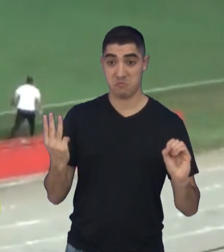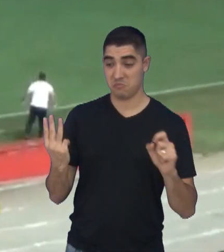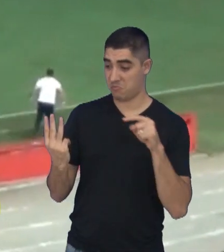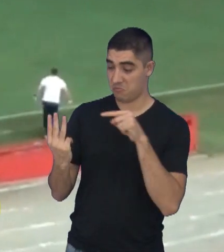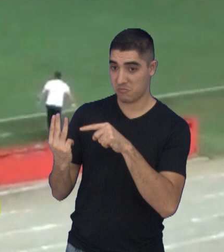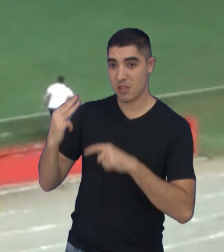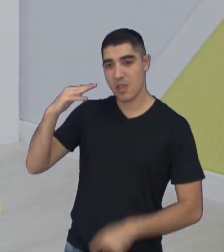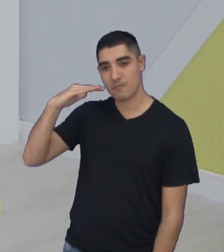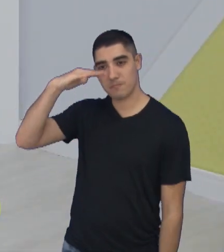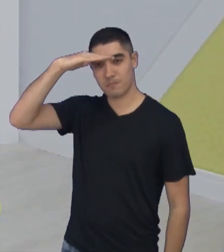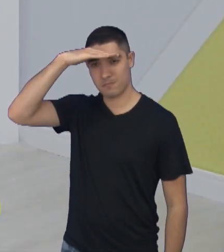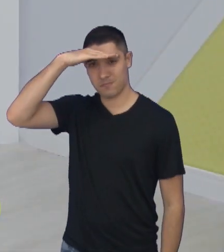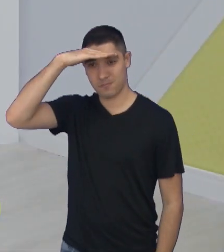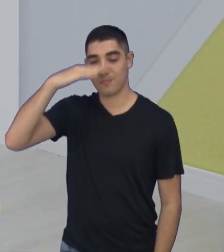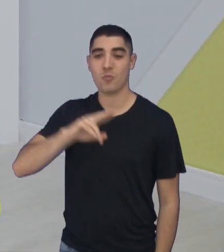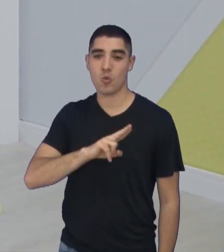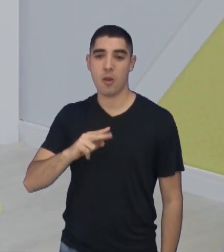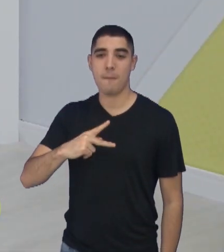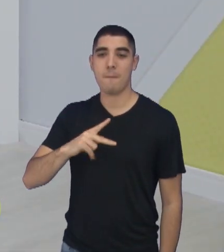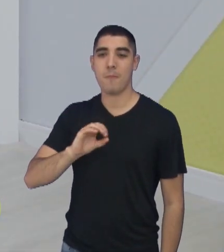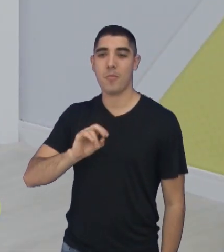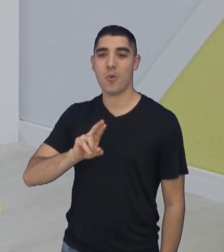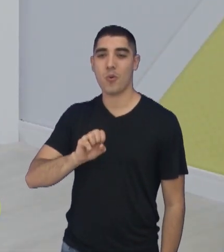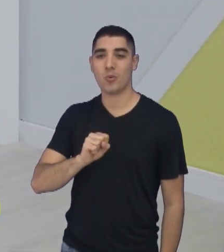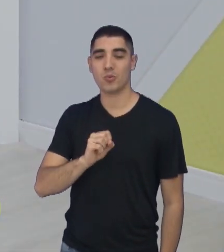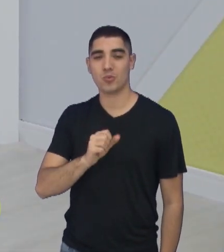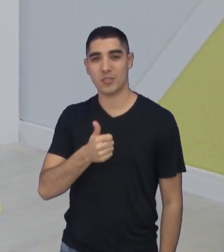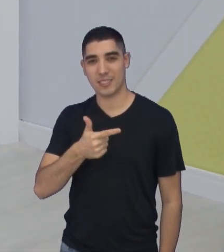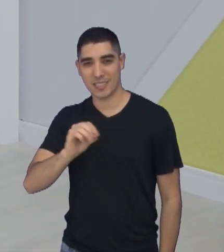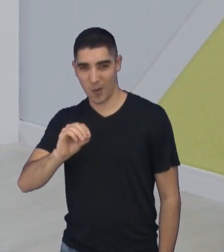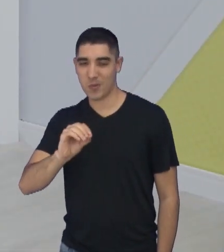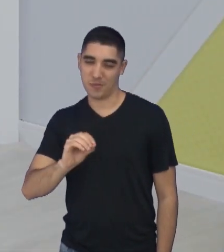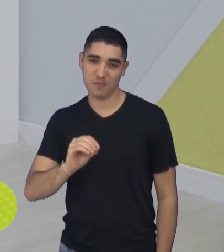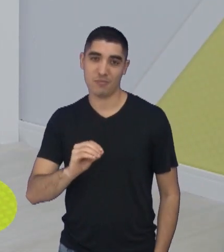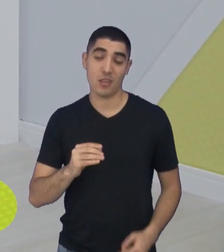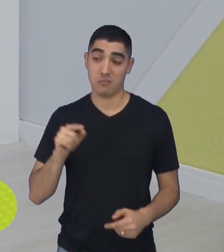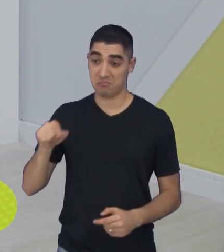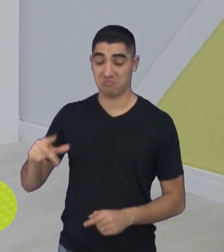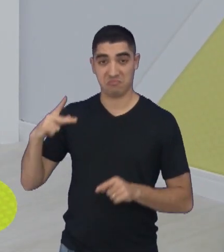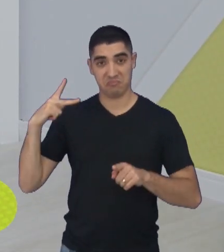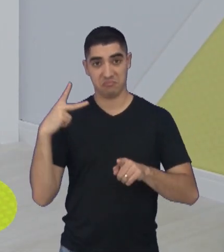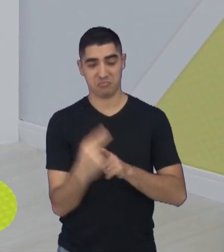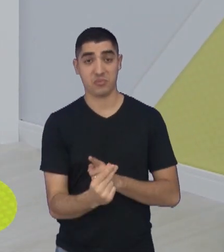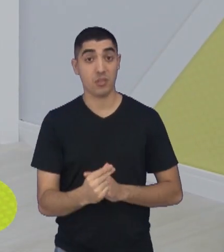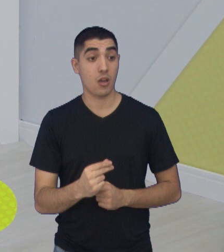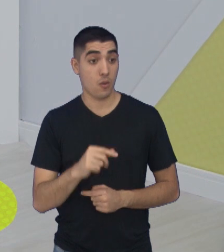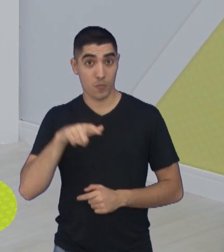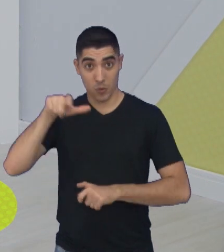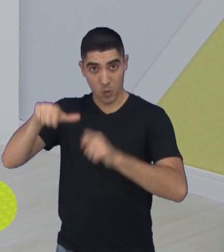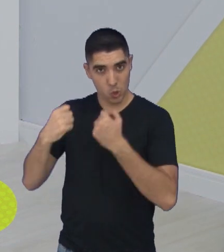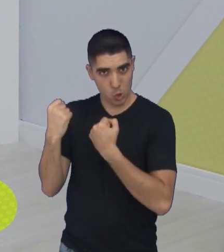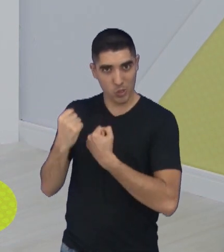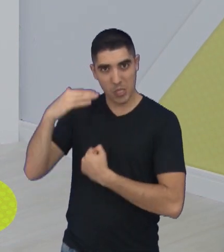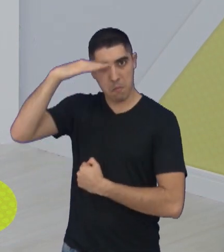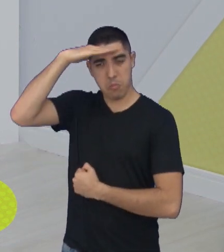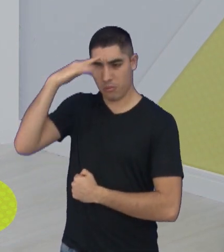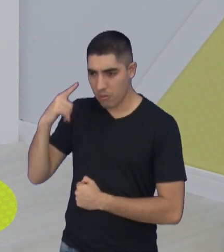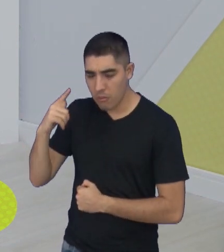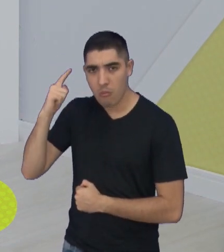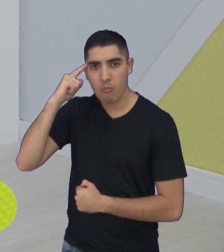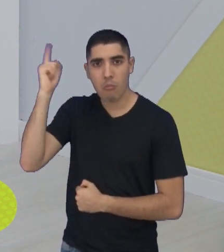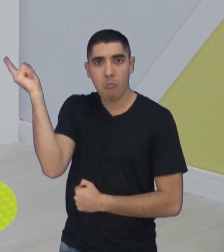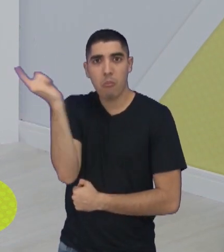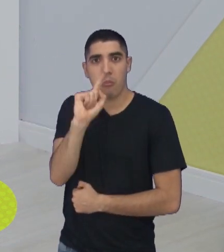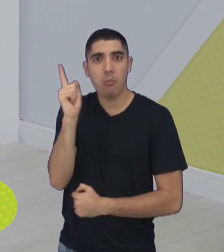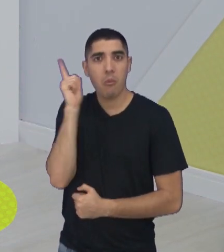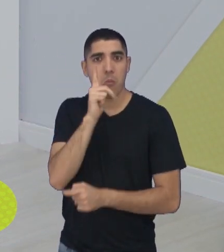do Pouso Alegre, o Pouzão vencendo o jogo. 3 a 0 para o Pouso Alegre. Acho que nem o torcedor do Pouso Alegre esperava um resultado como